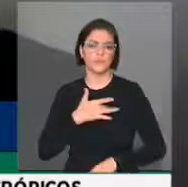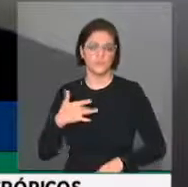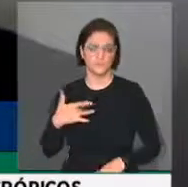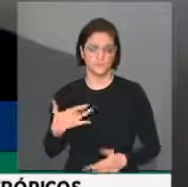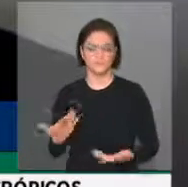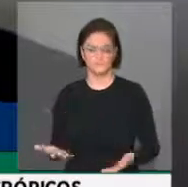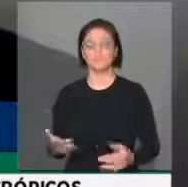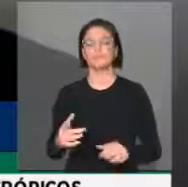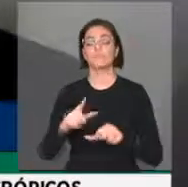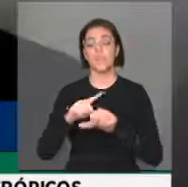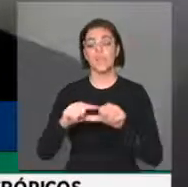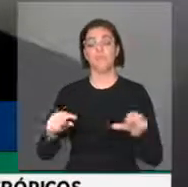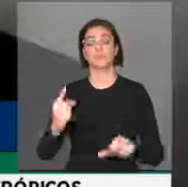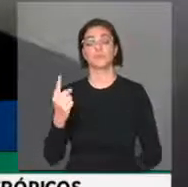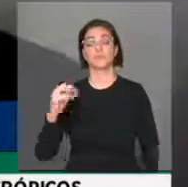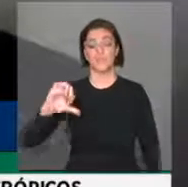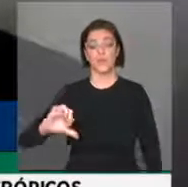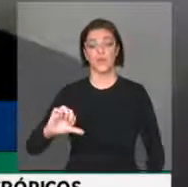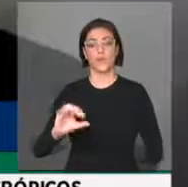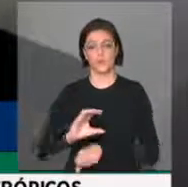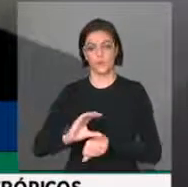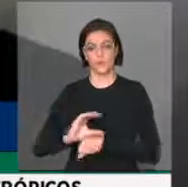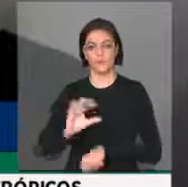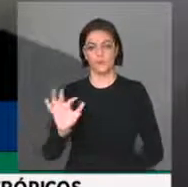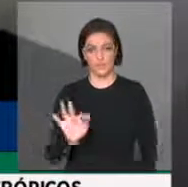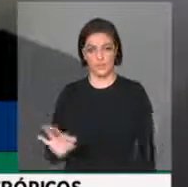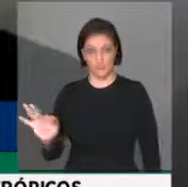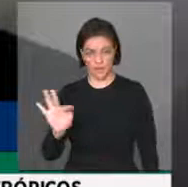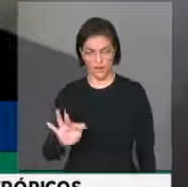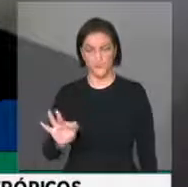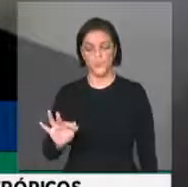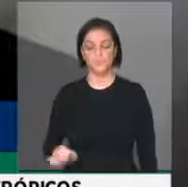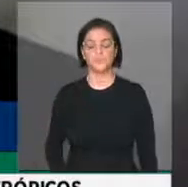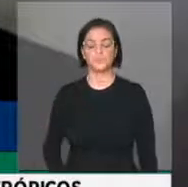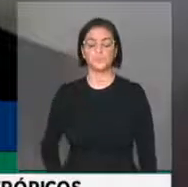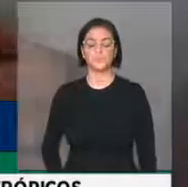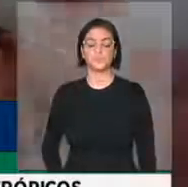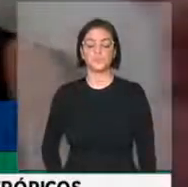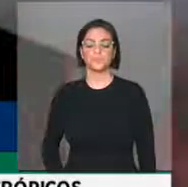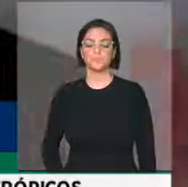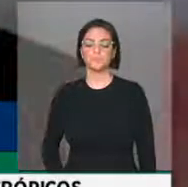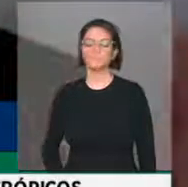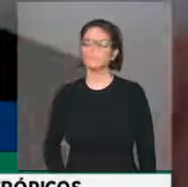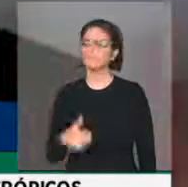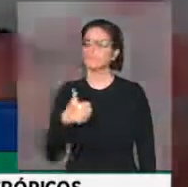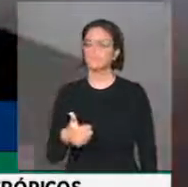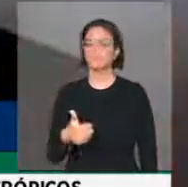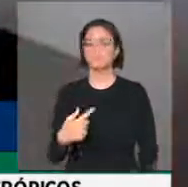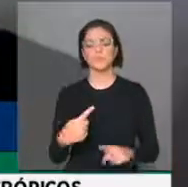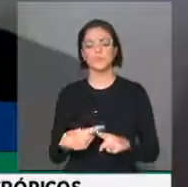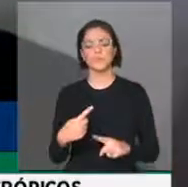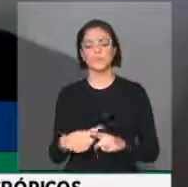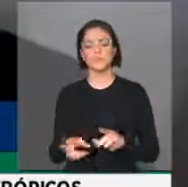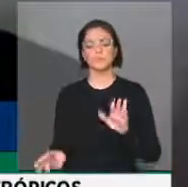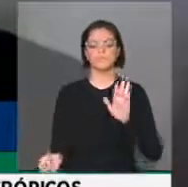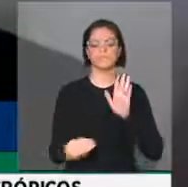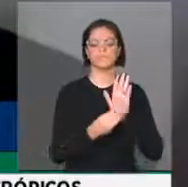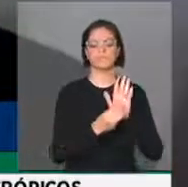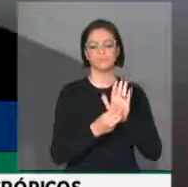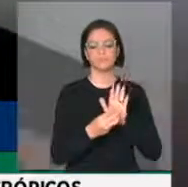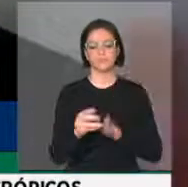Federal, ele foi feliz quando tratou do Estado brasileiro laico.